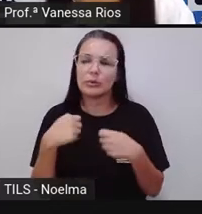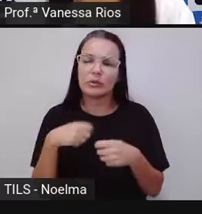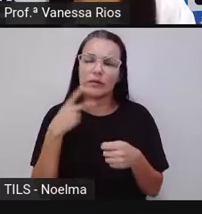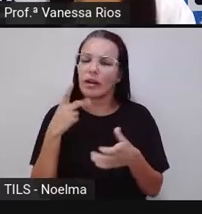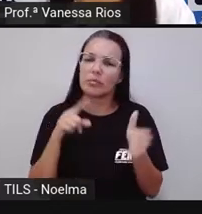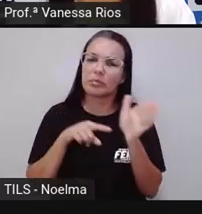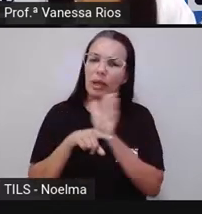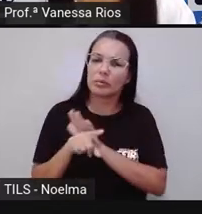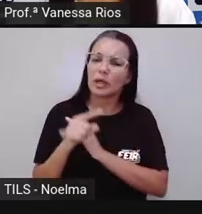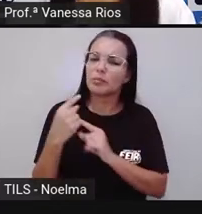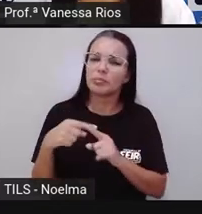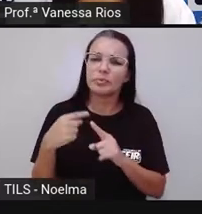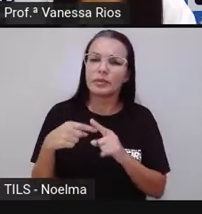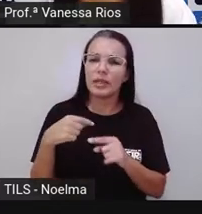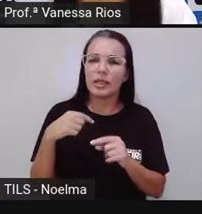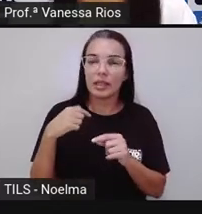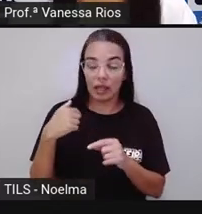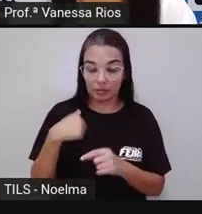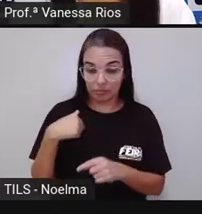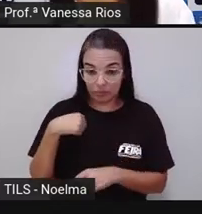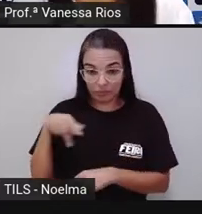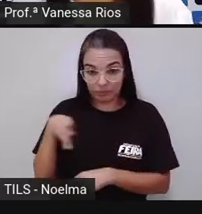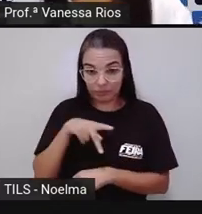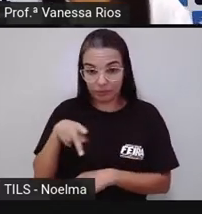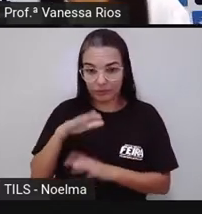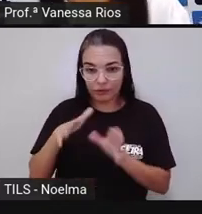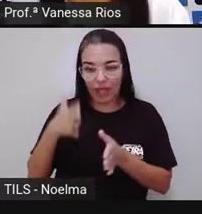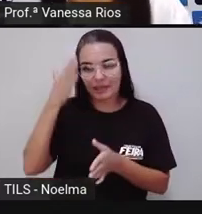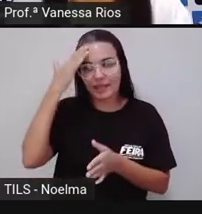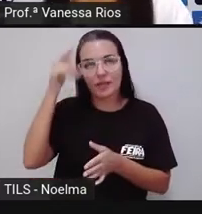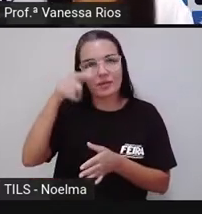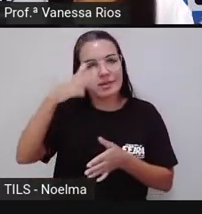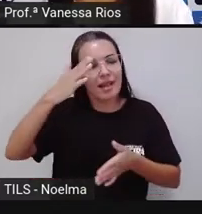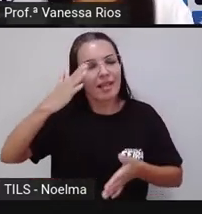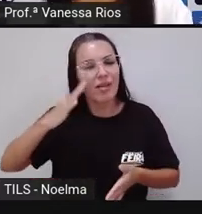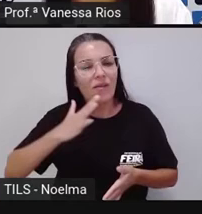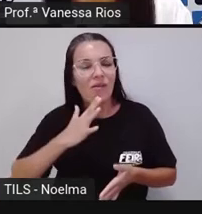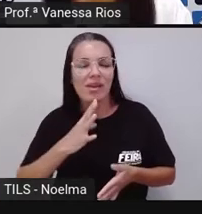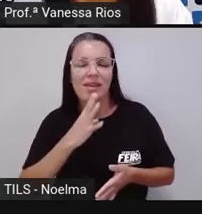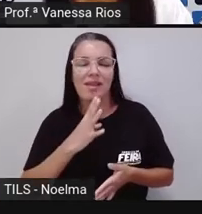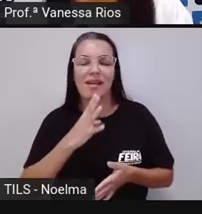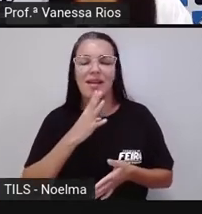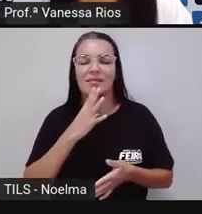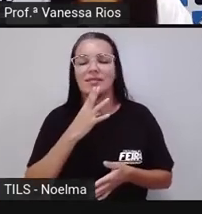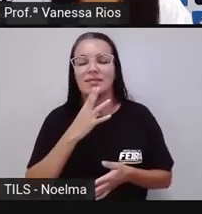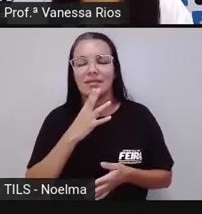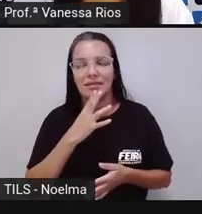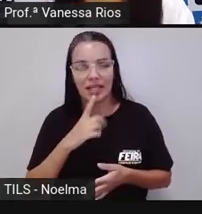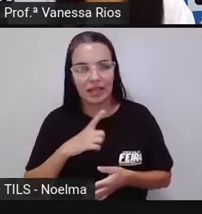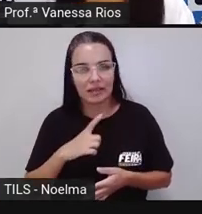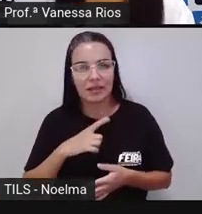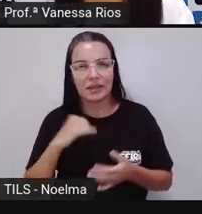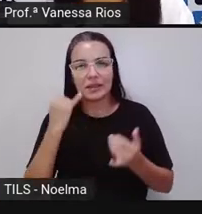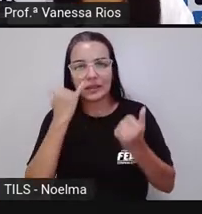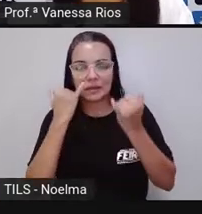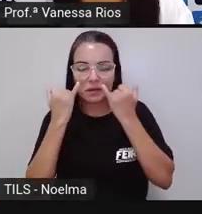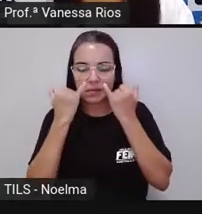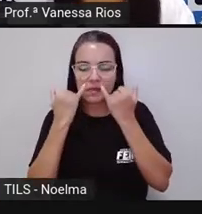porque a Pró tem em mente que vocês já dominam aí a resposta, né, as informações